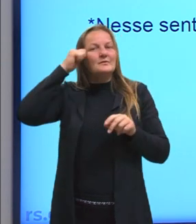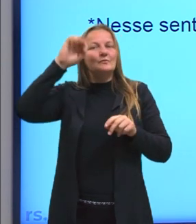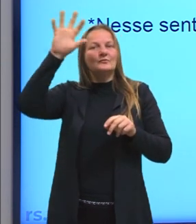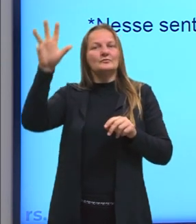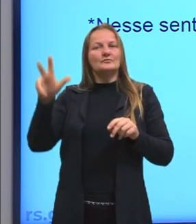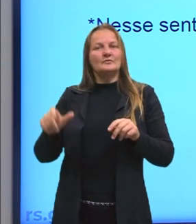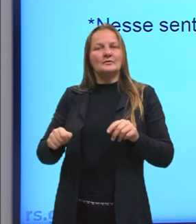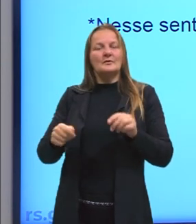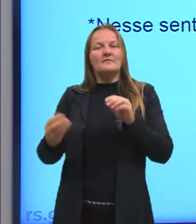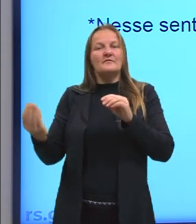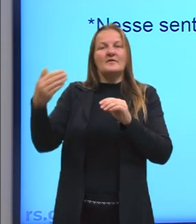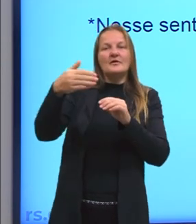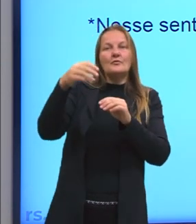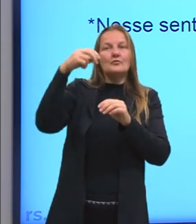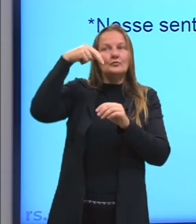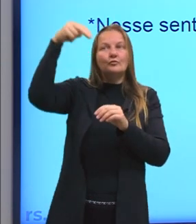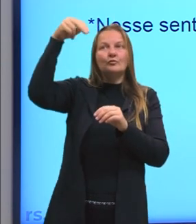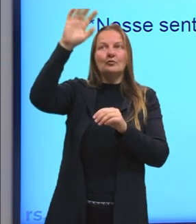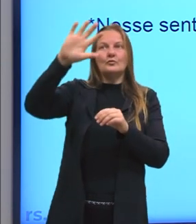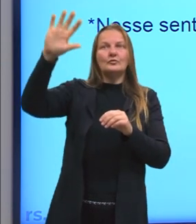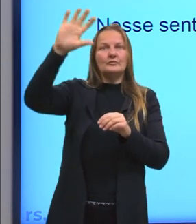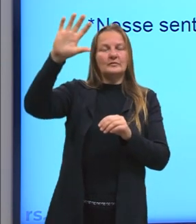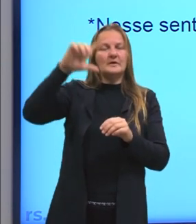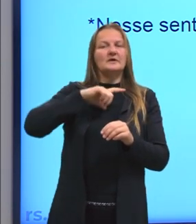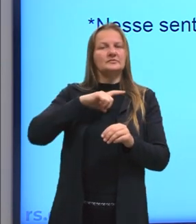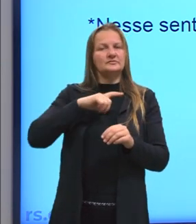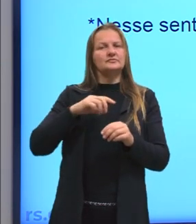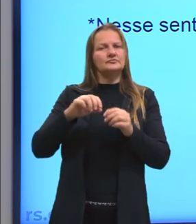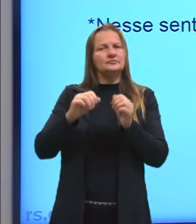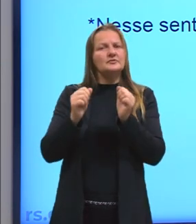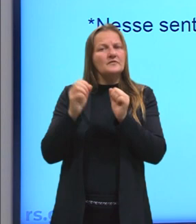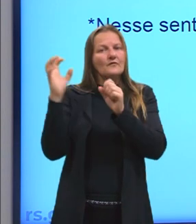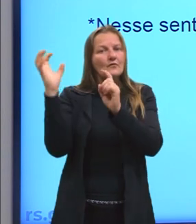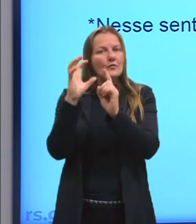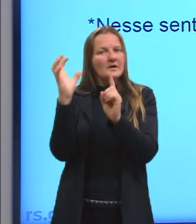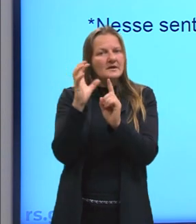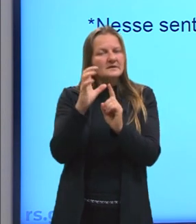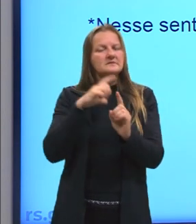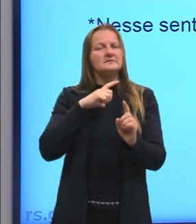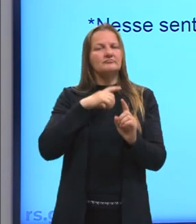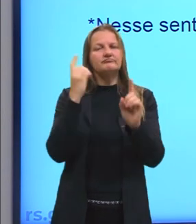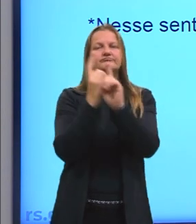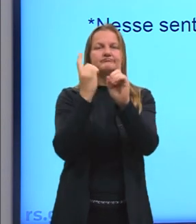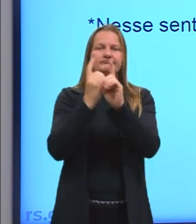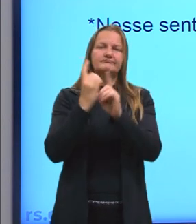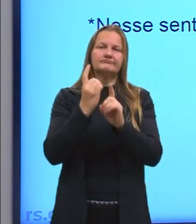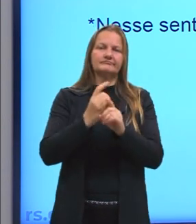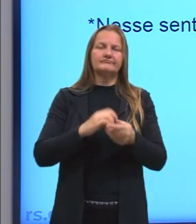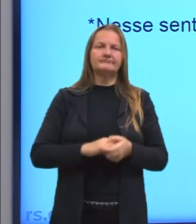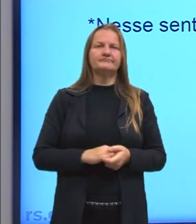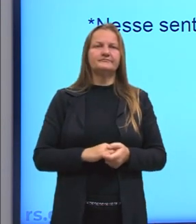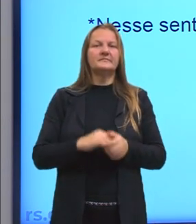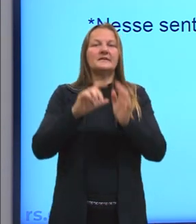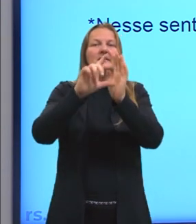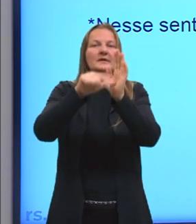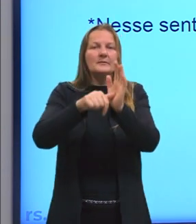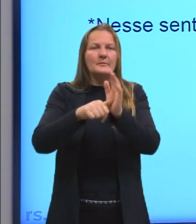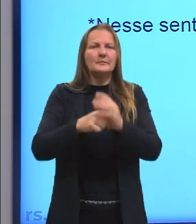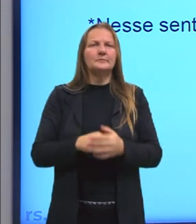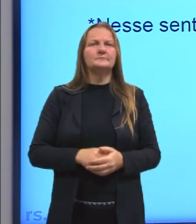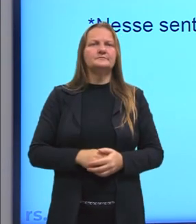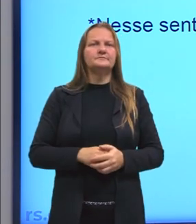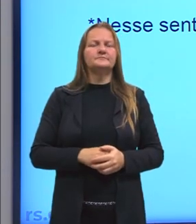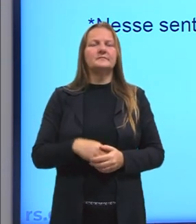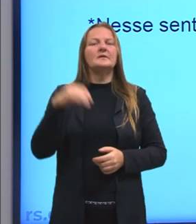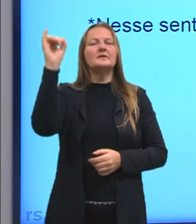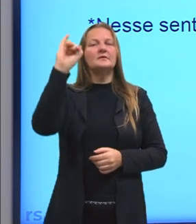Nordeste, né? A riqueza que tem os escravos africanos, onde eles se encontraram em maior número, né? E aí, posteriormente, né? Vêm,